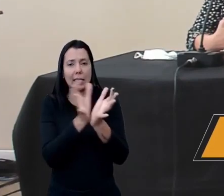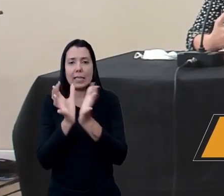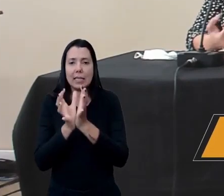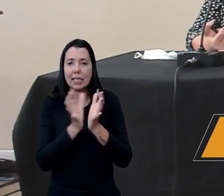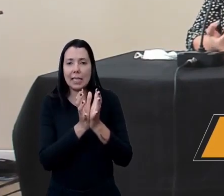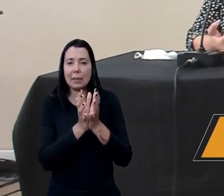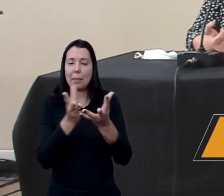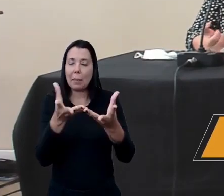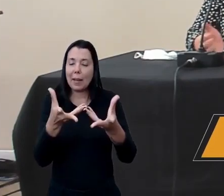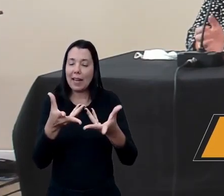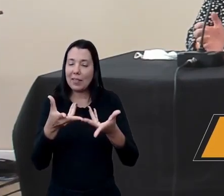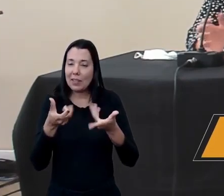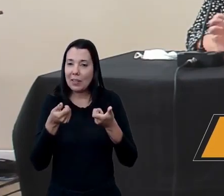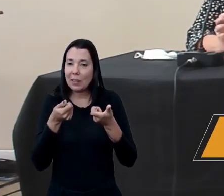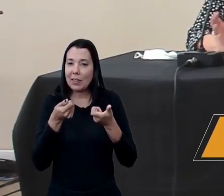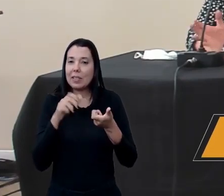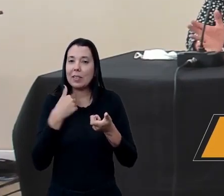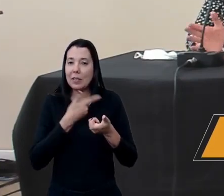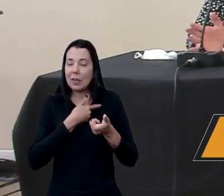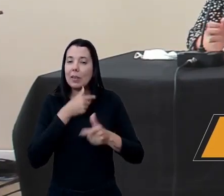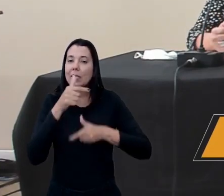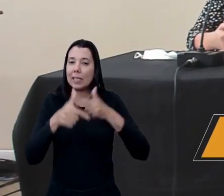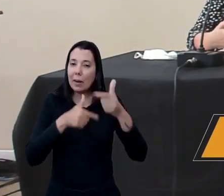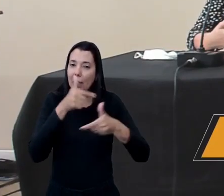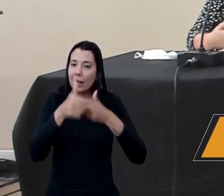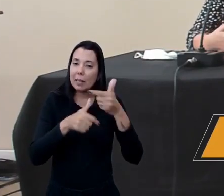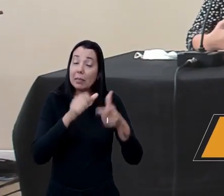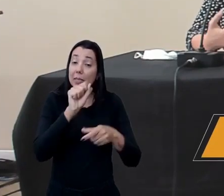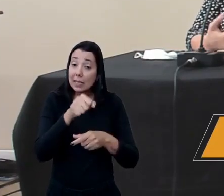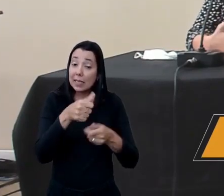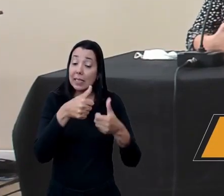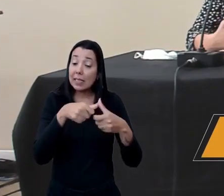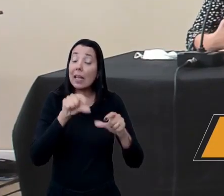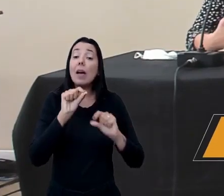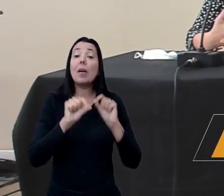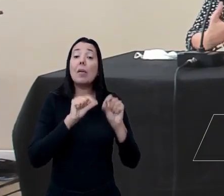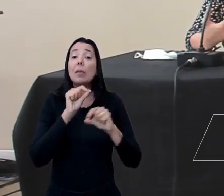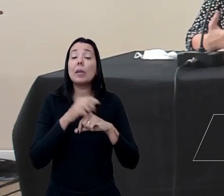essa equipe maravilhosa aqui com quem a gente trabalha ela está